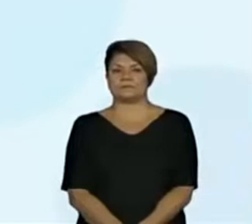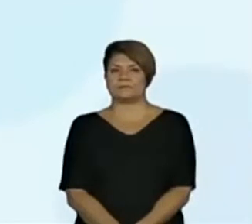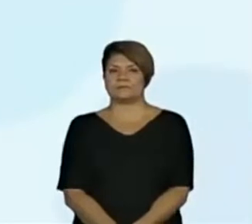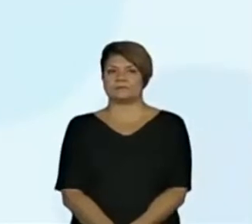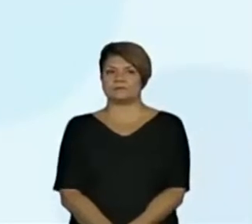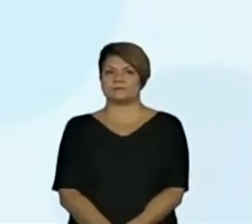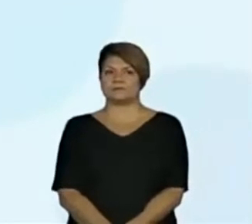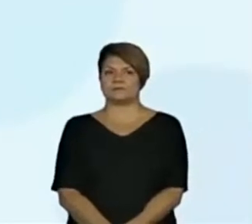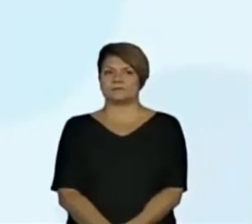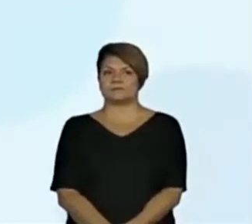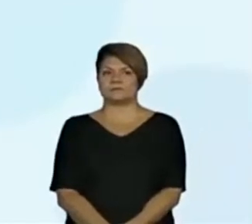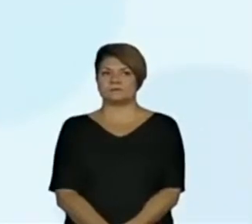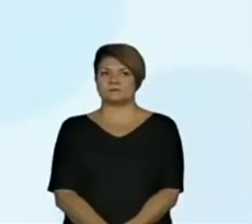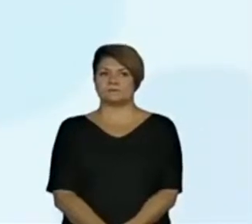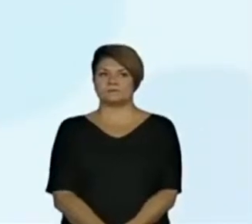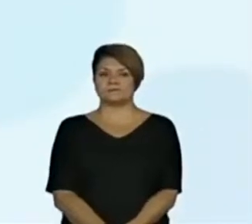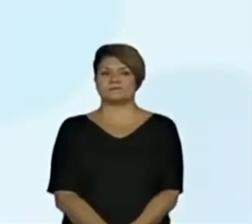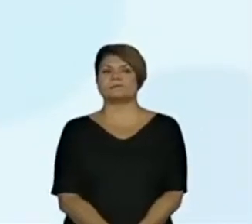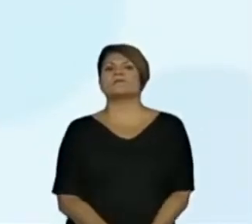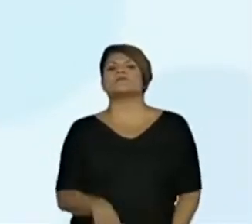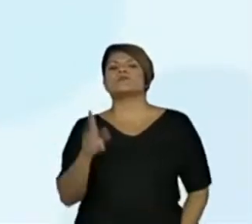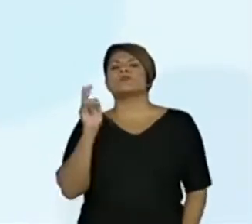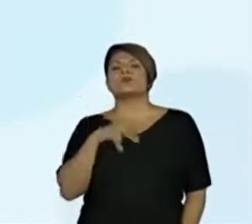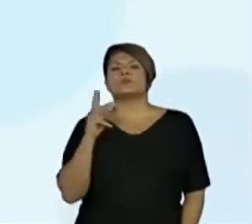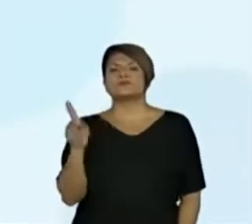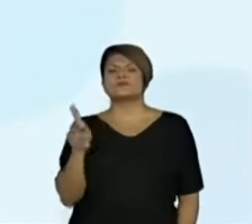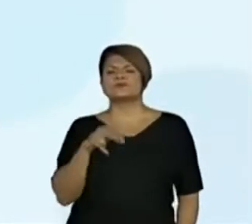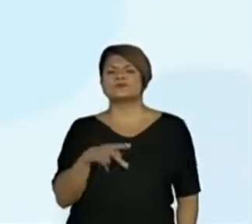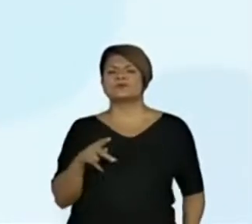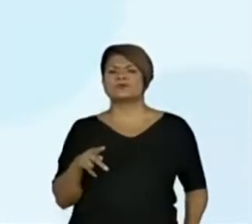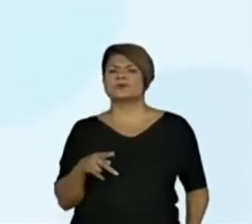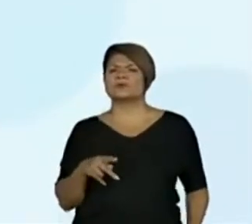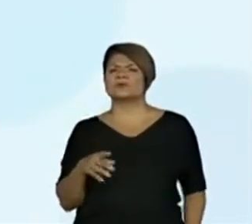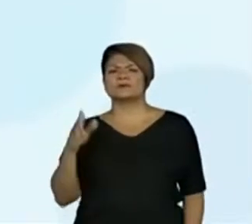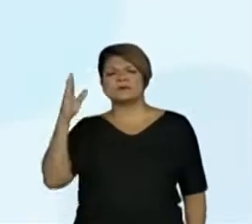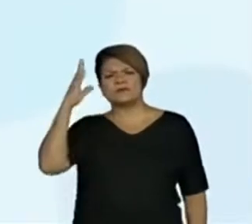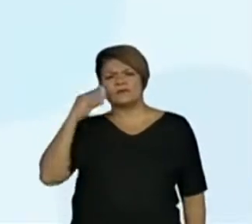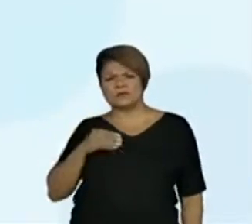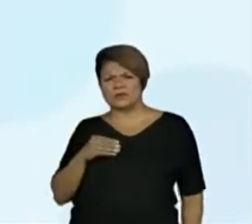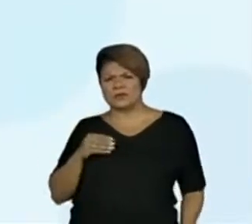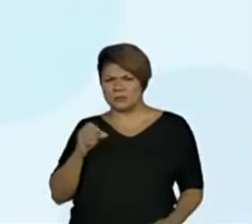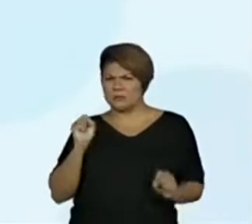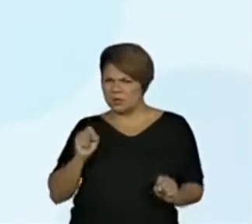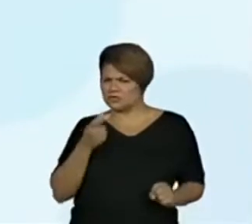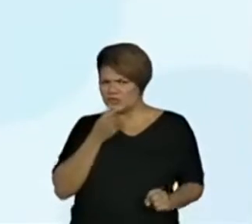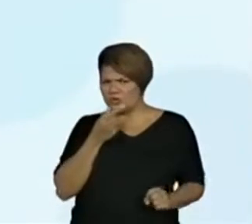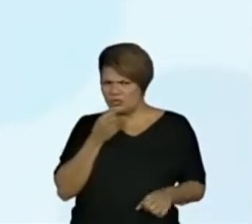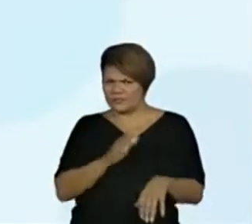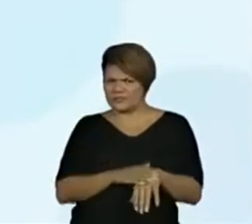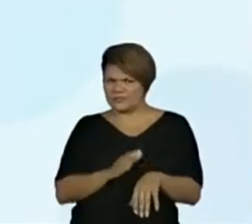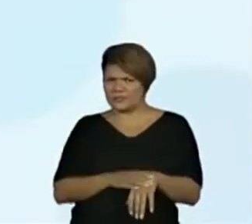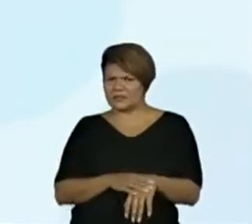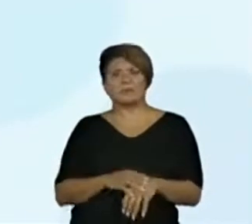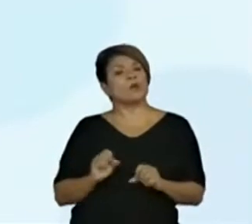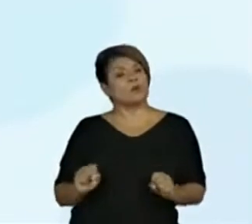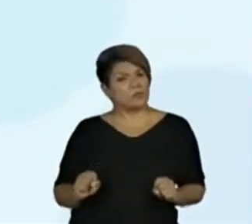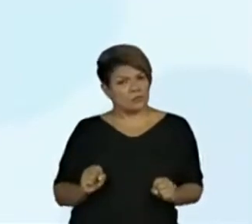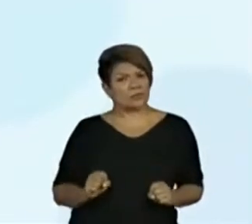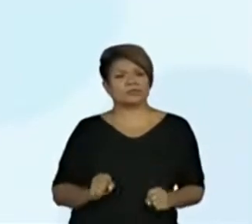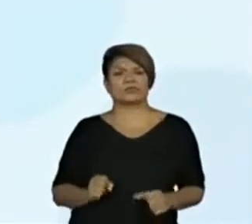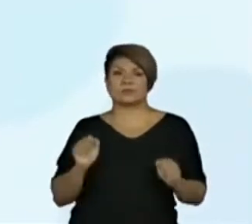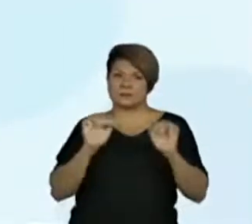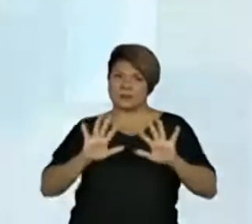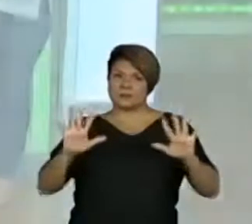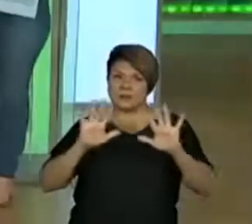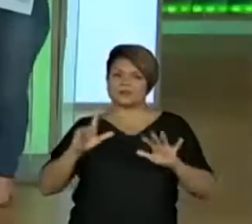Merendeira. Professora Fran, será que podia ser um homem que fazia esse trabalho? Com certeza. É que na imagem